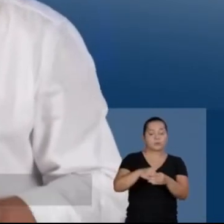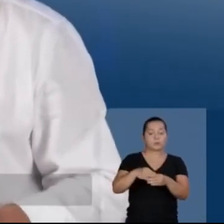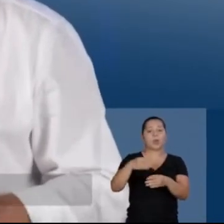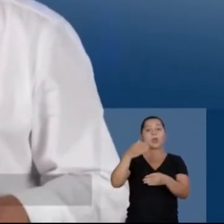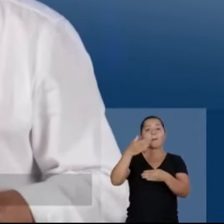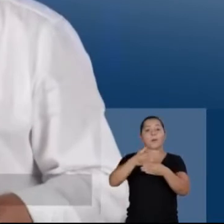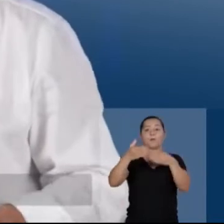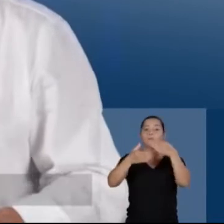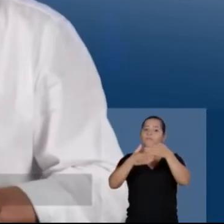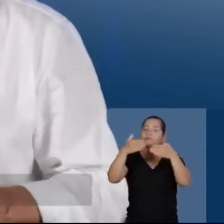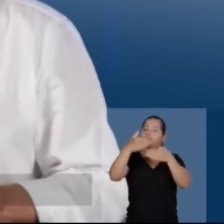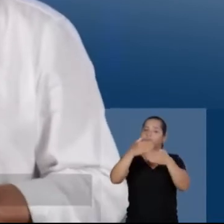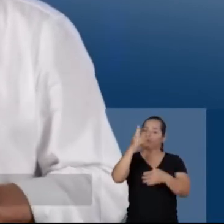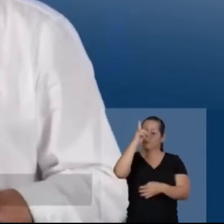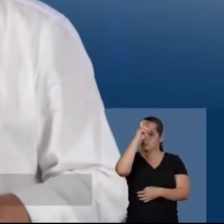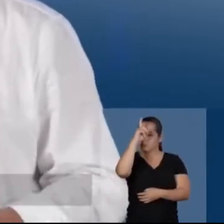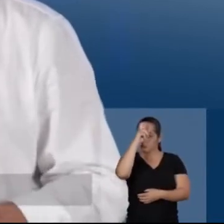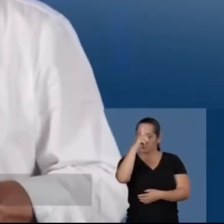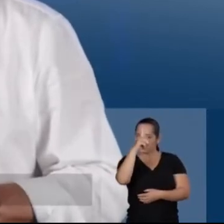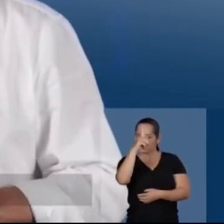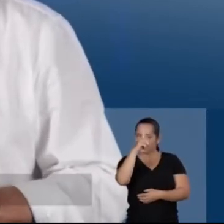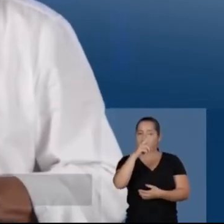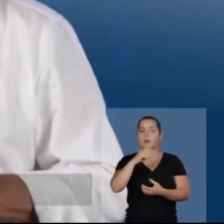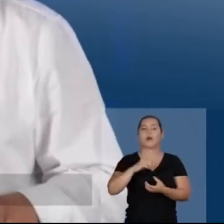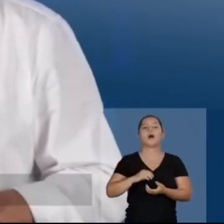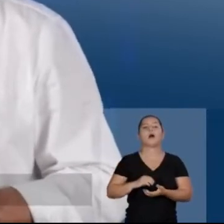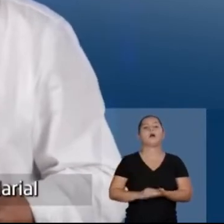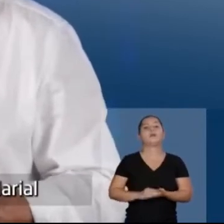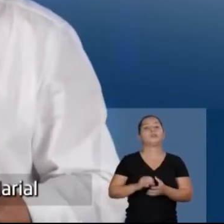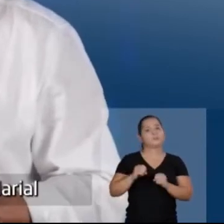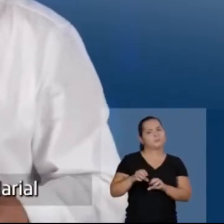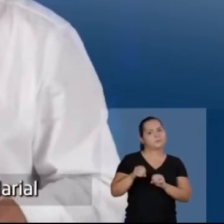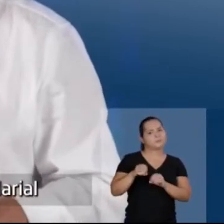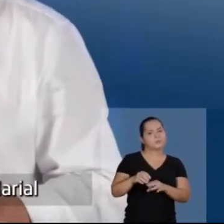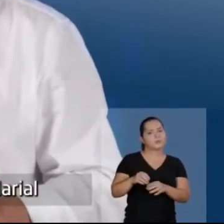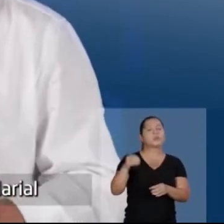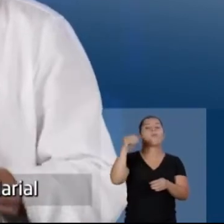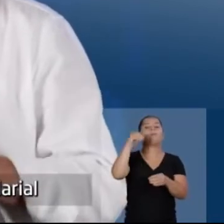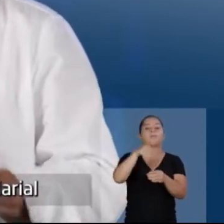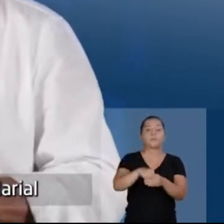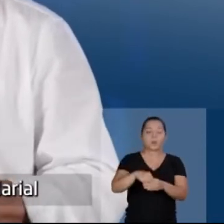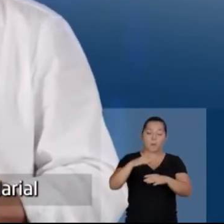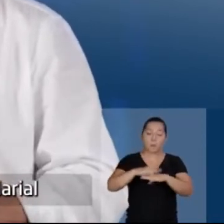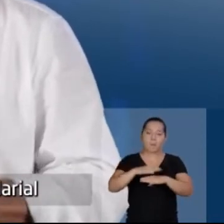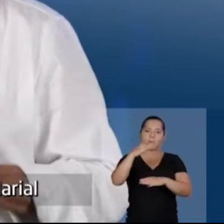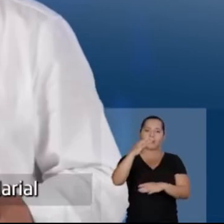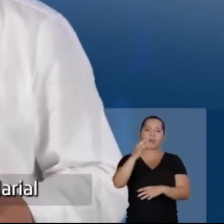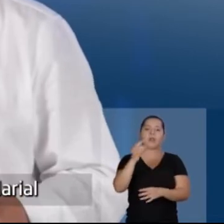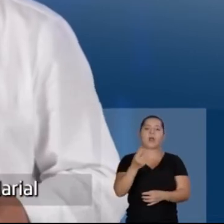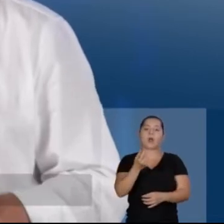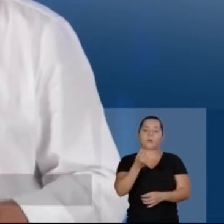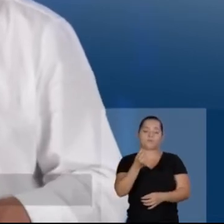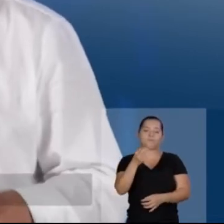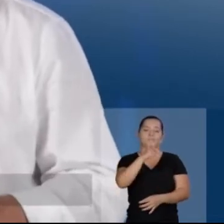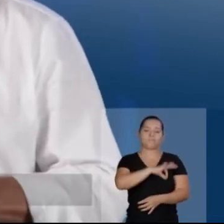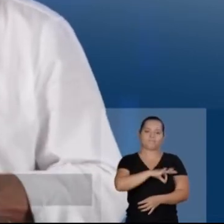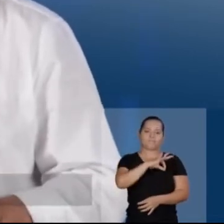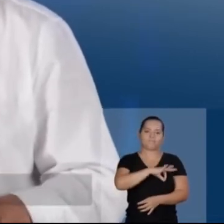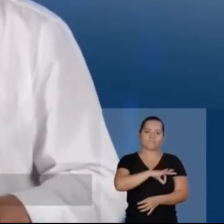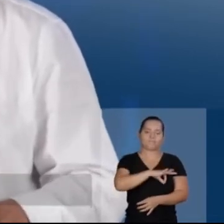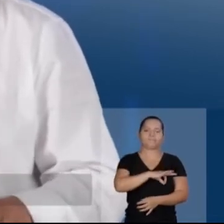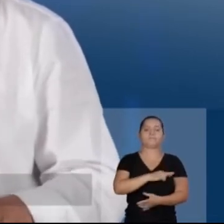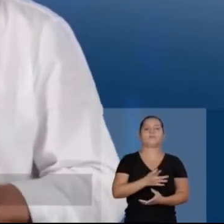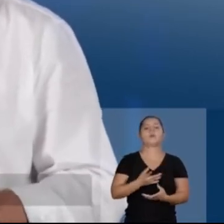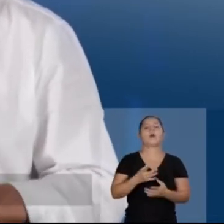favorável ao orçamento para a construção dos hospitais de campanha. Na educação, votei sim ao aumento salarial dos servidores